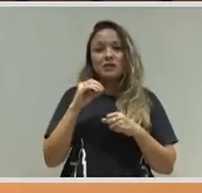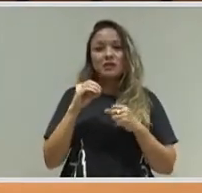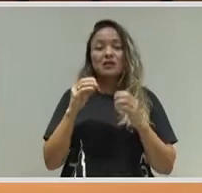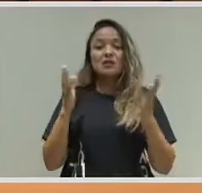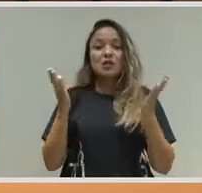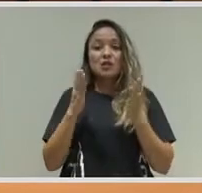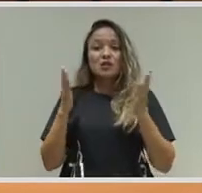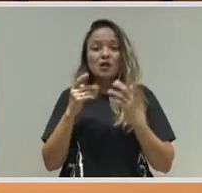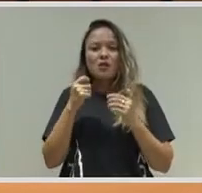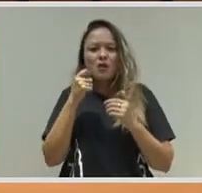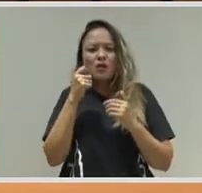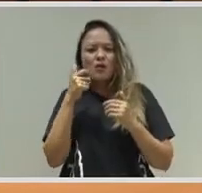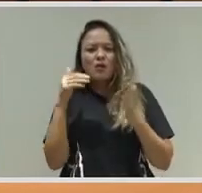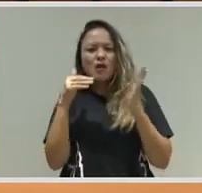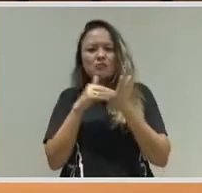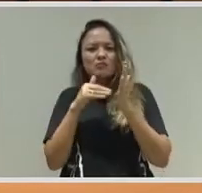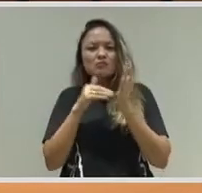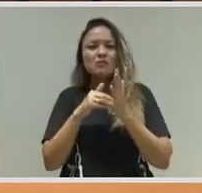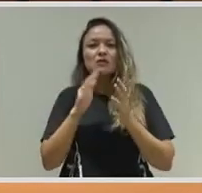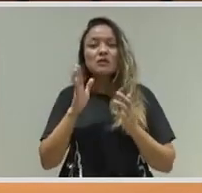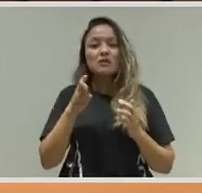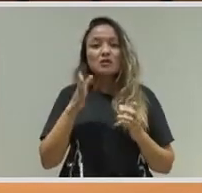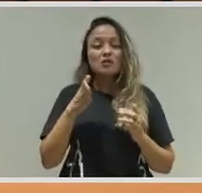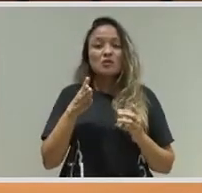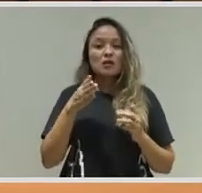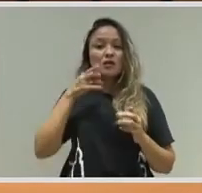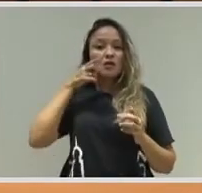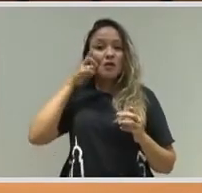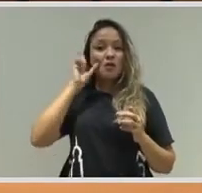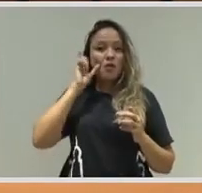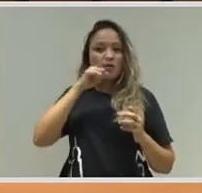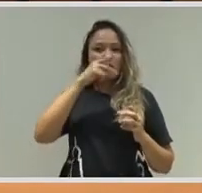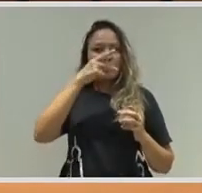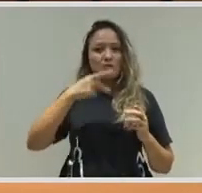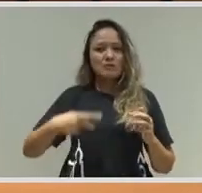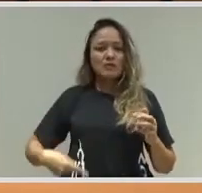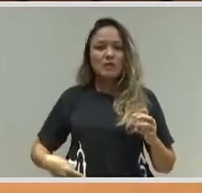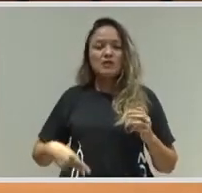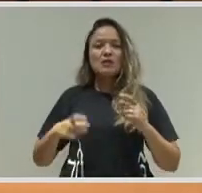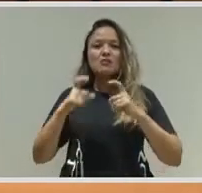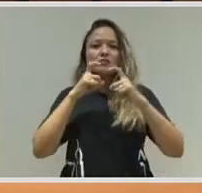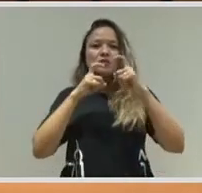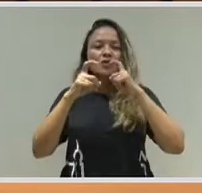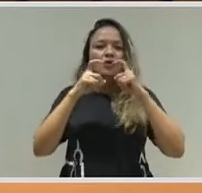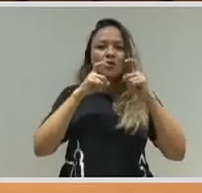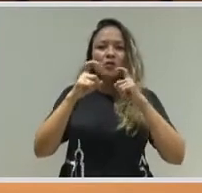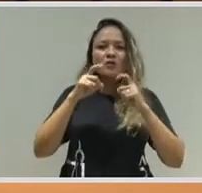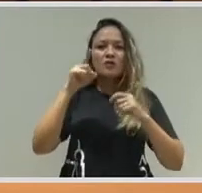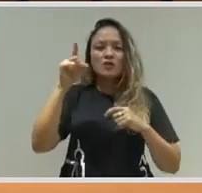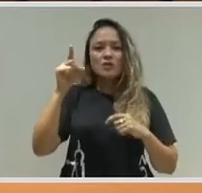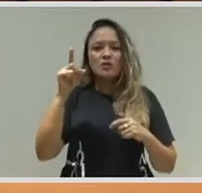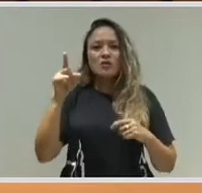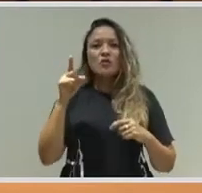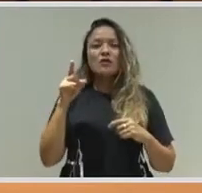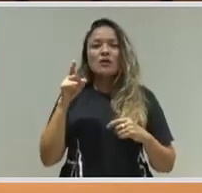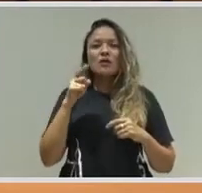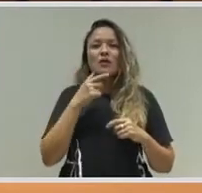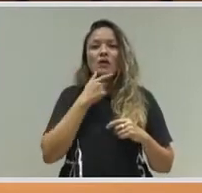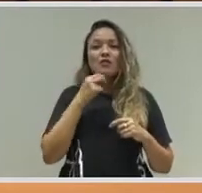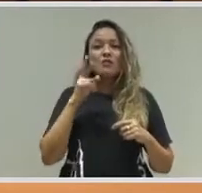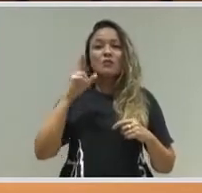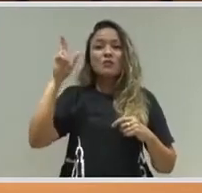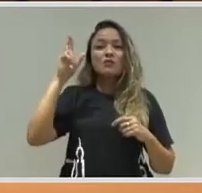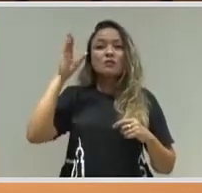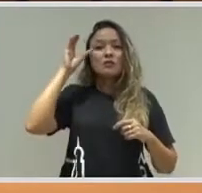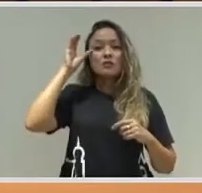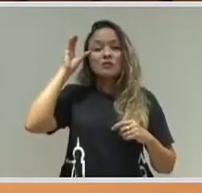licitação. Ontem, só para comentar, eu tive uma reunião com a Embaixada do Brasil na China, junto com o Maurício Zuma, com o Mário